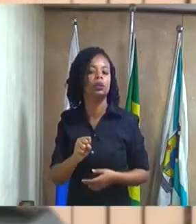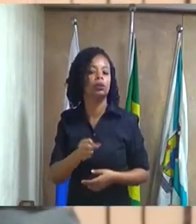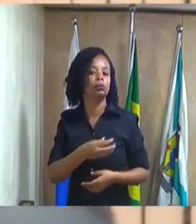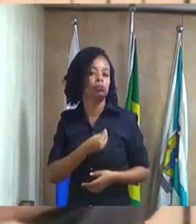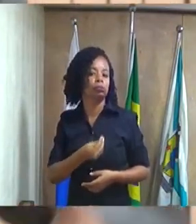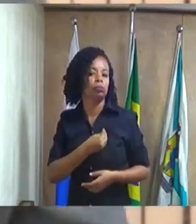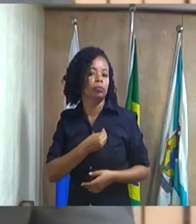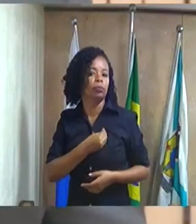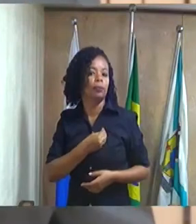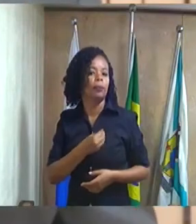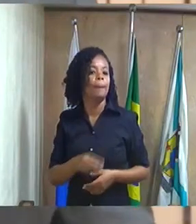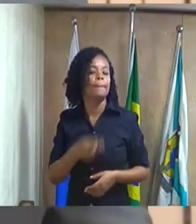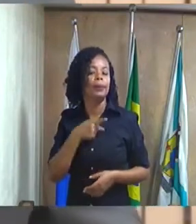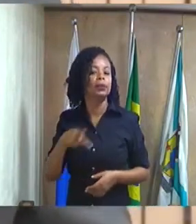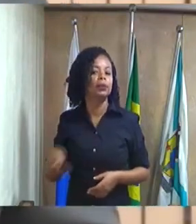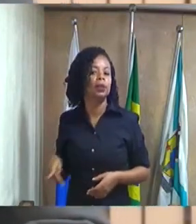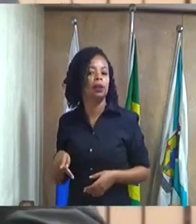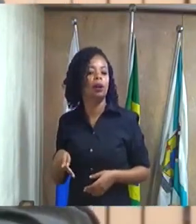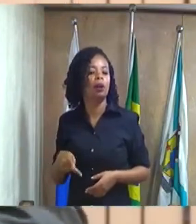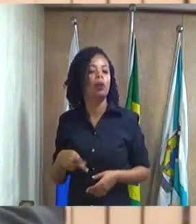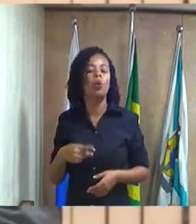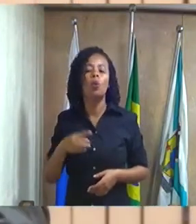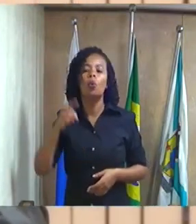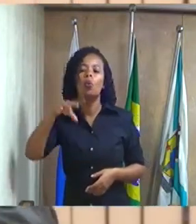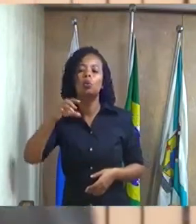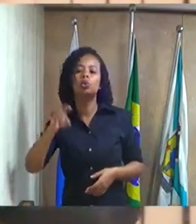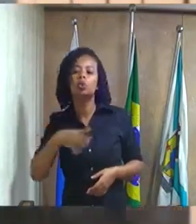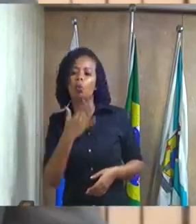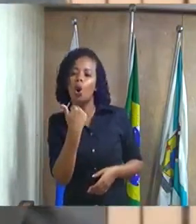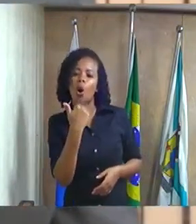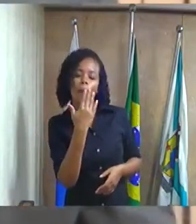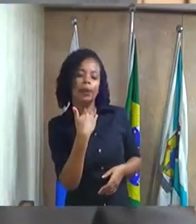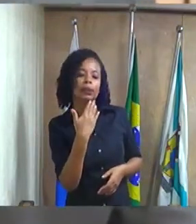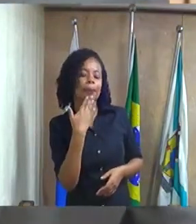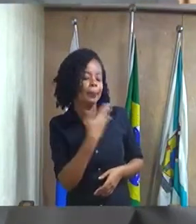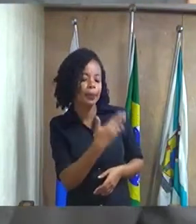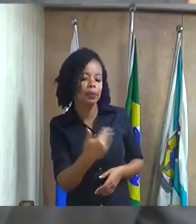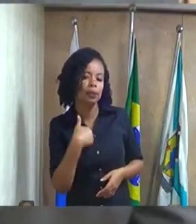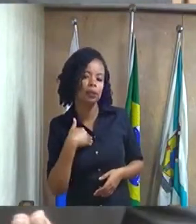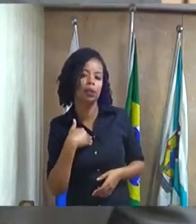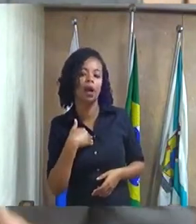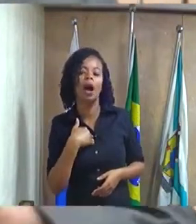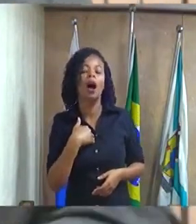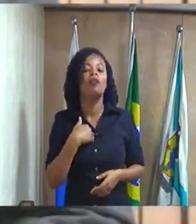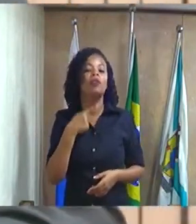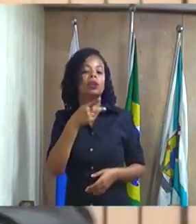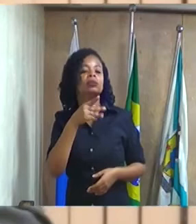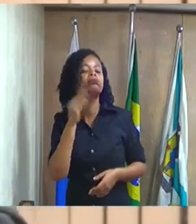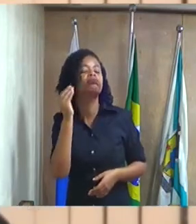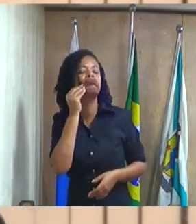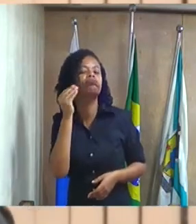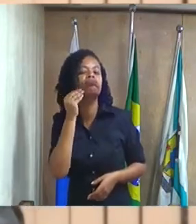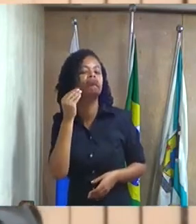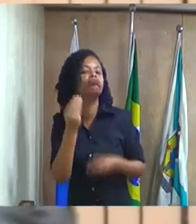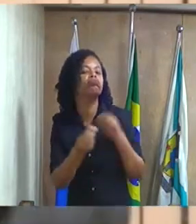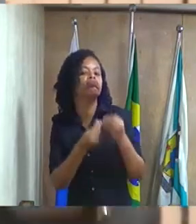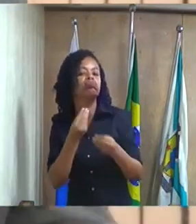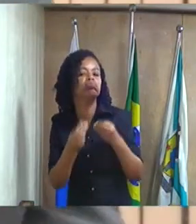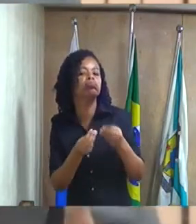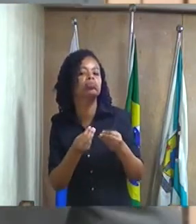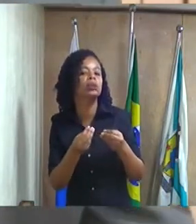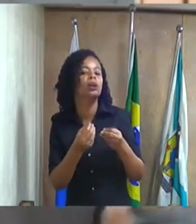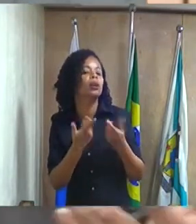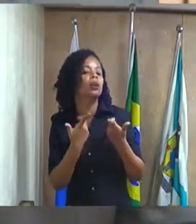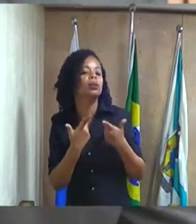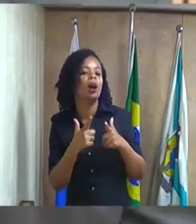uma pessoa me solicitando e eu falei nós estamos apurando eu não tenho materialidade eu sou